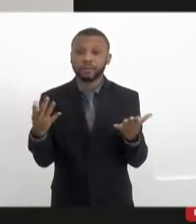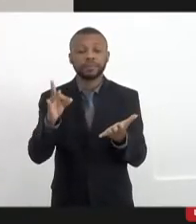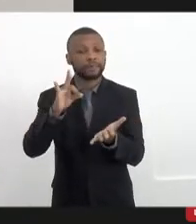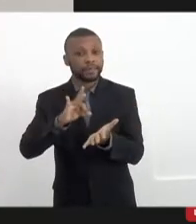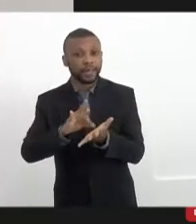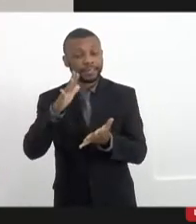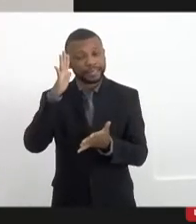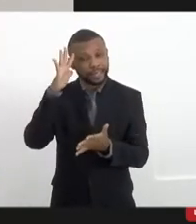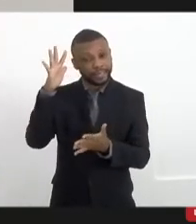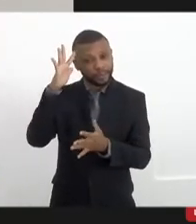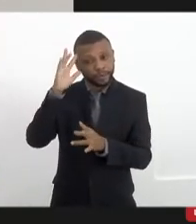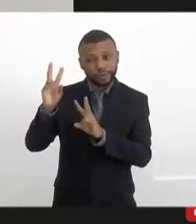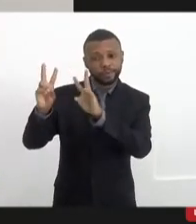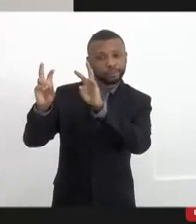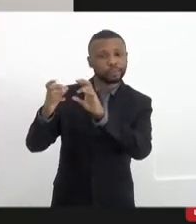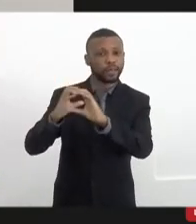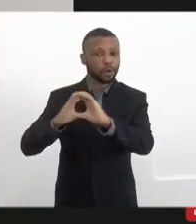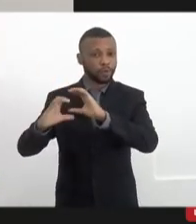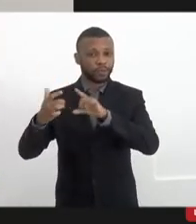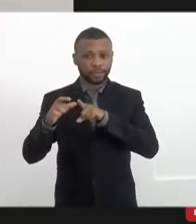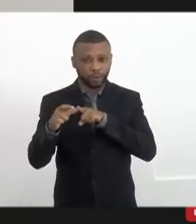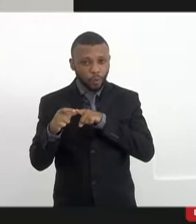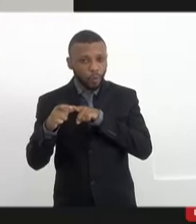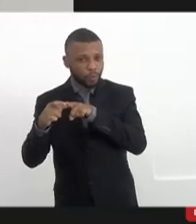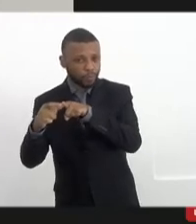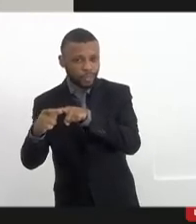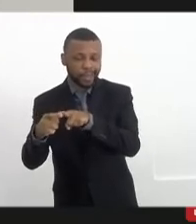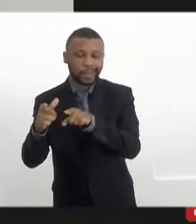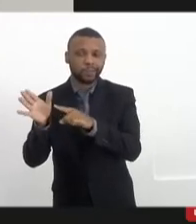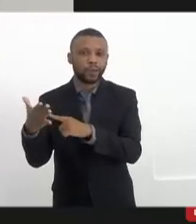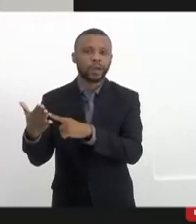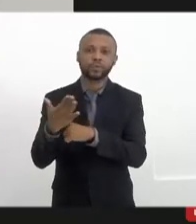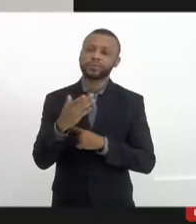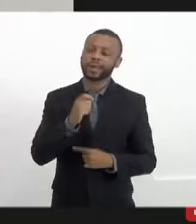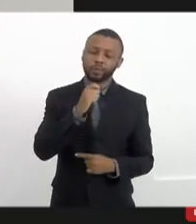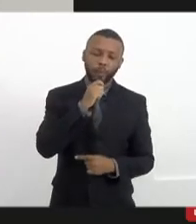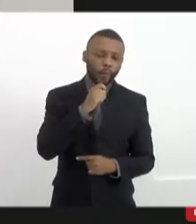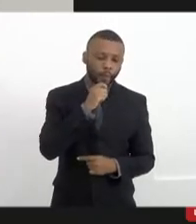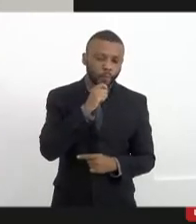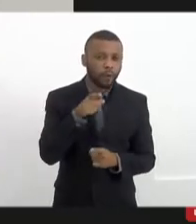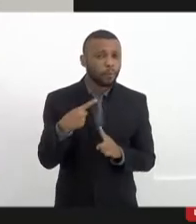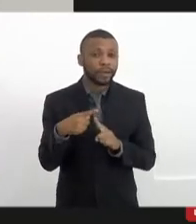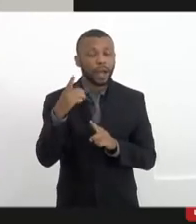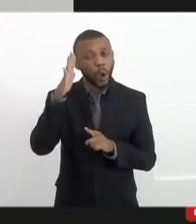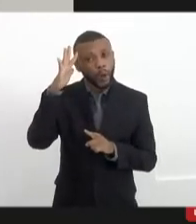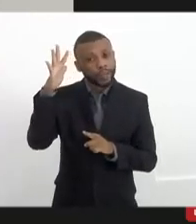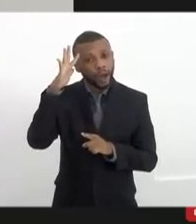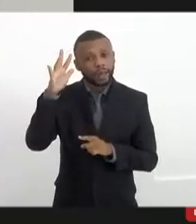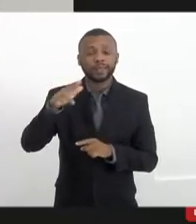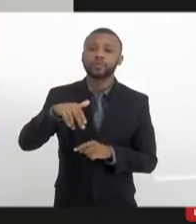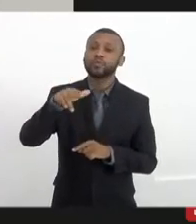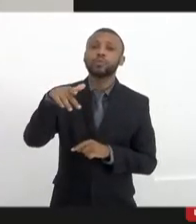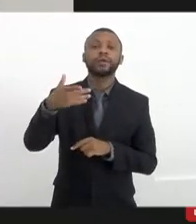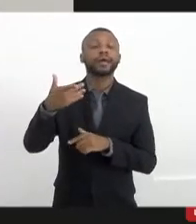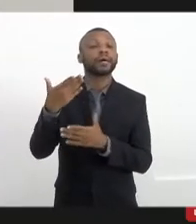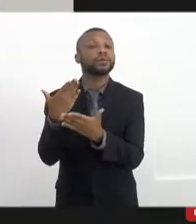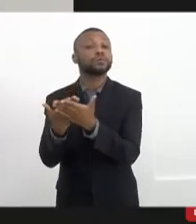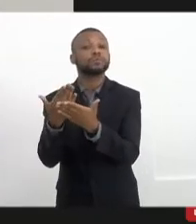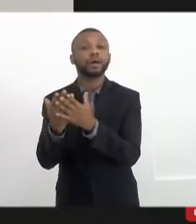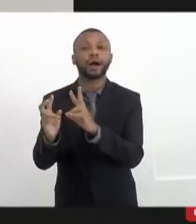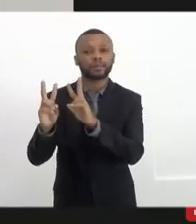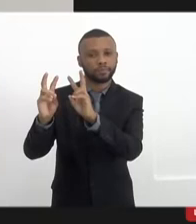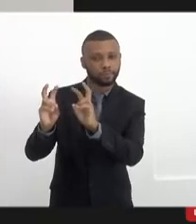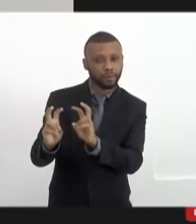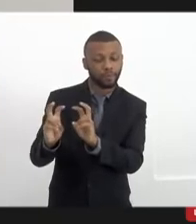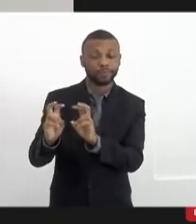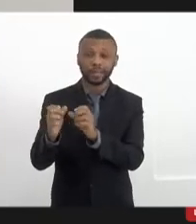a teoria também da comunicação comunitária não ajuda muito, porque os teóricos que nunca fizeram comunicação comunitária, eles